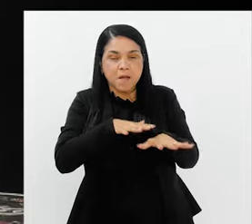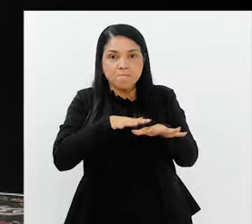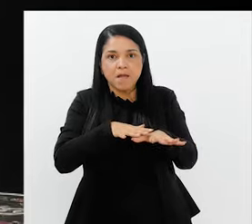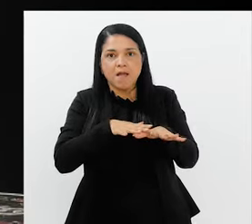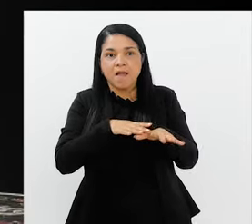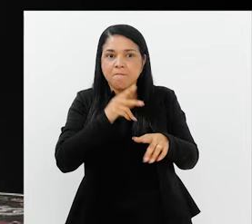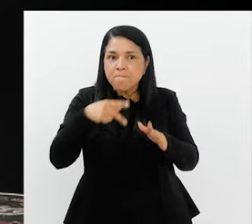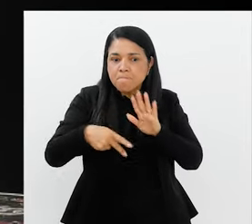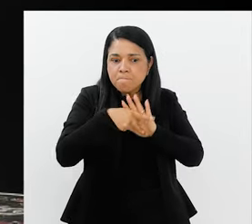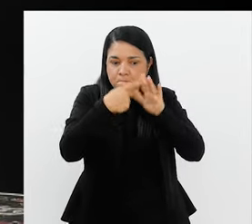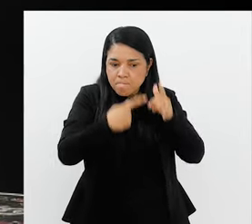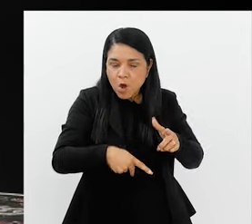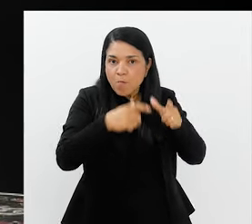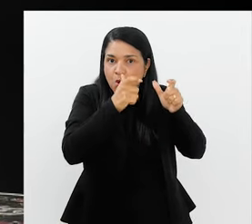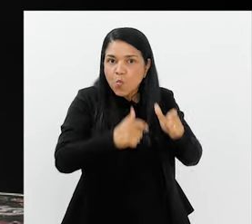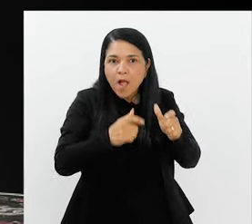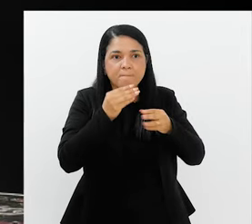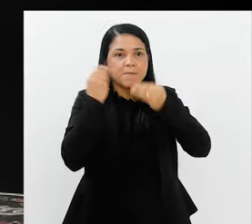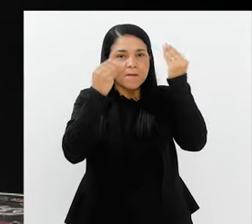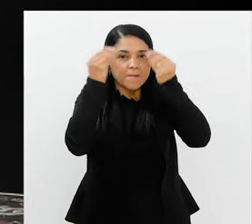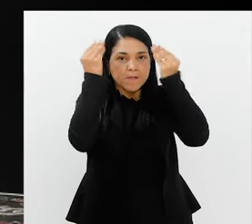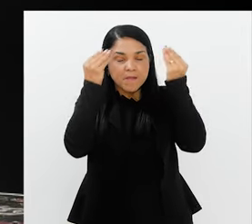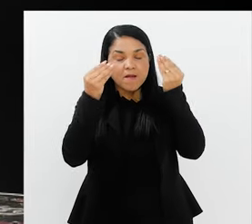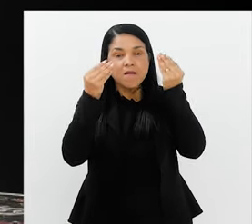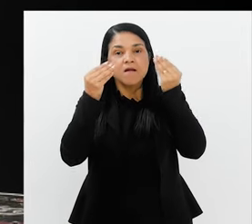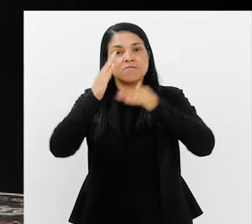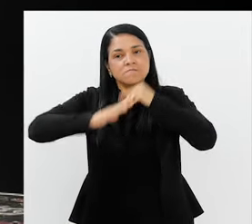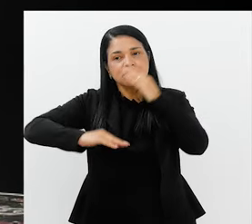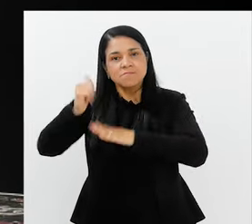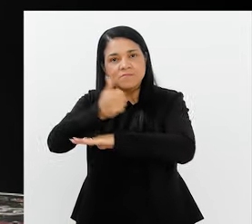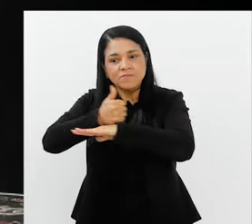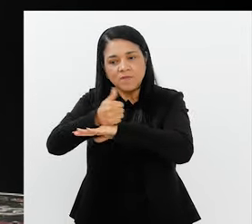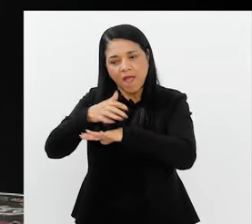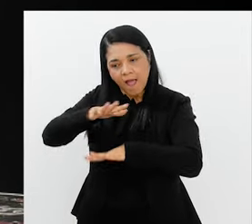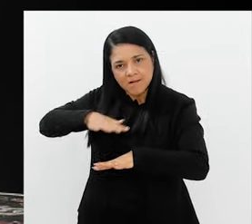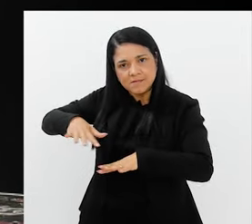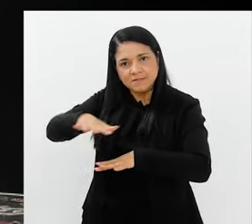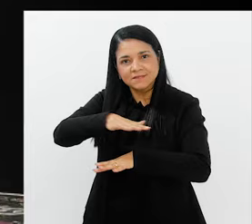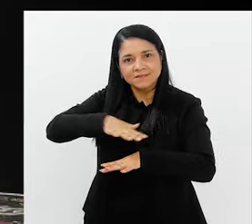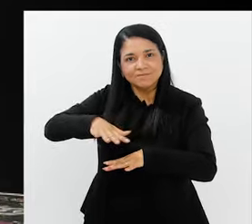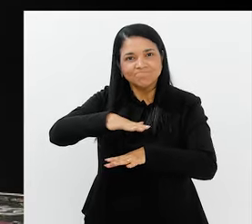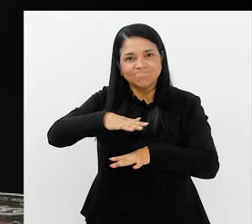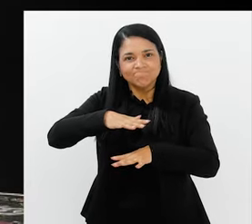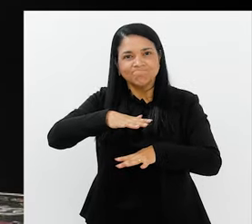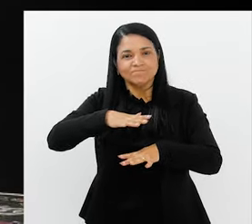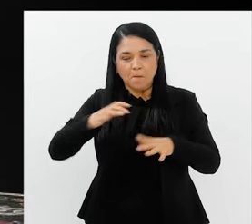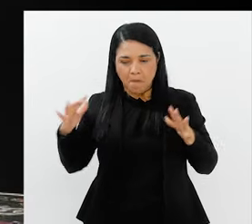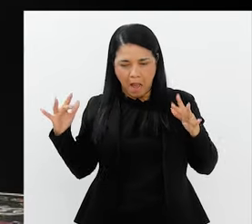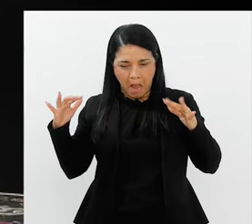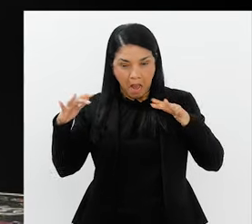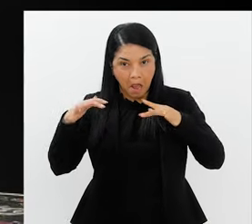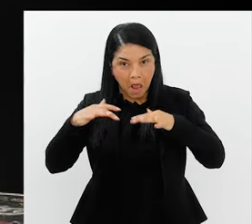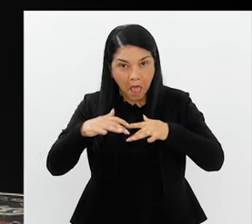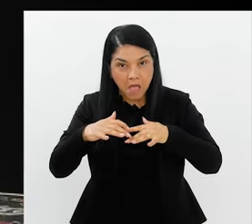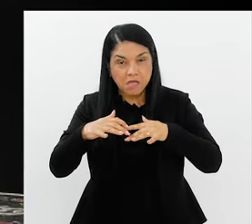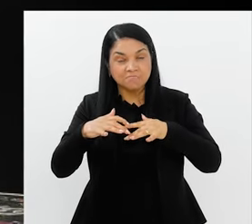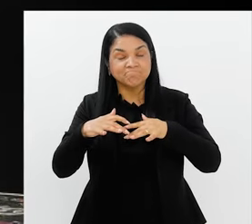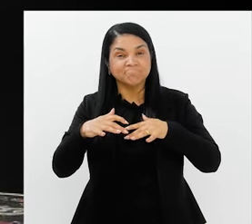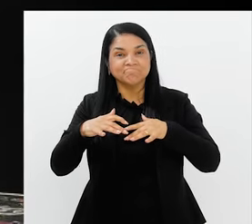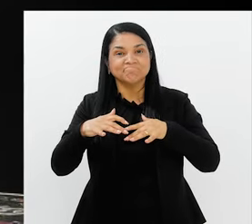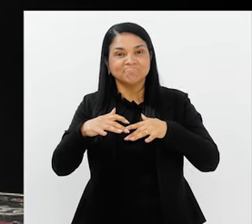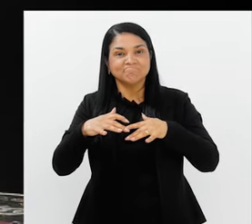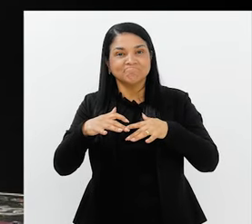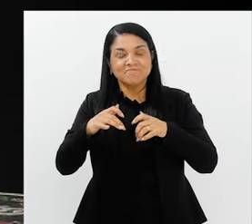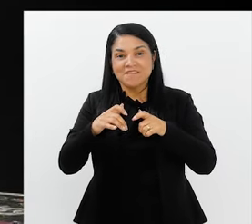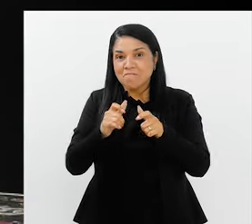desfile. Então muitas vezes os profissionais de carnaval ficam ali naquele ambiente tumultuado, né, porque é uma grande